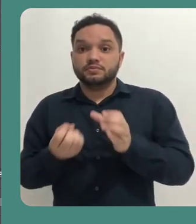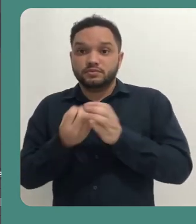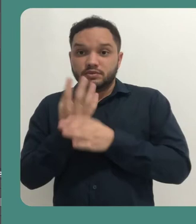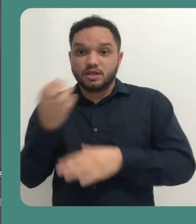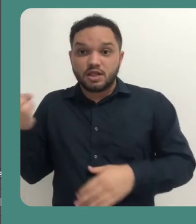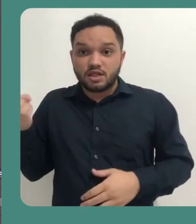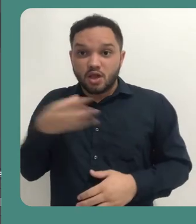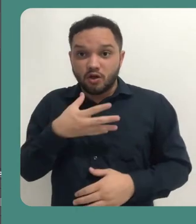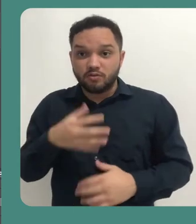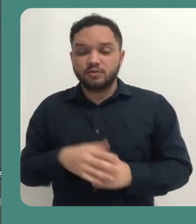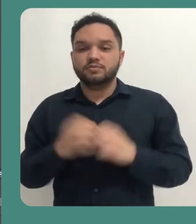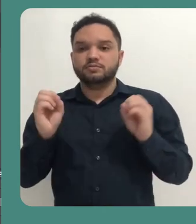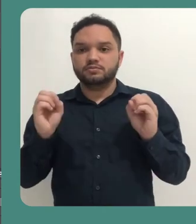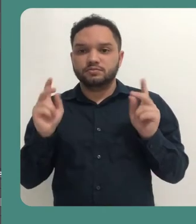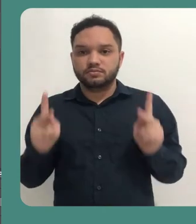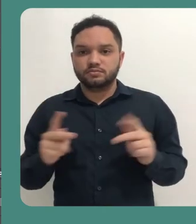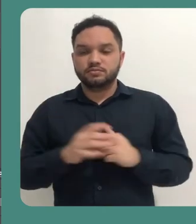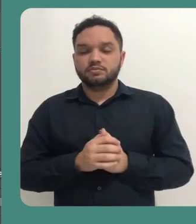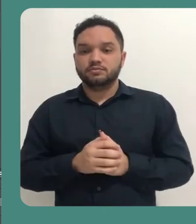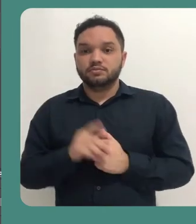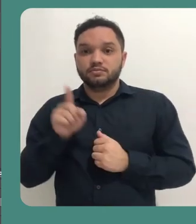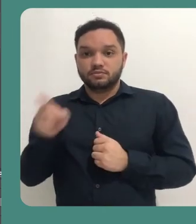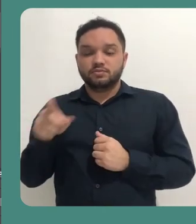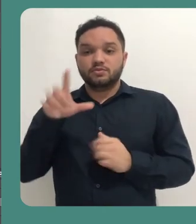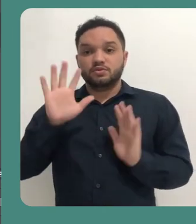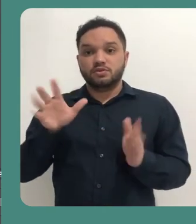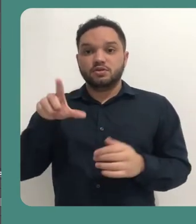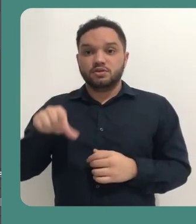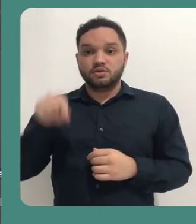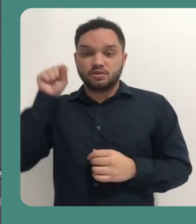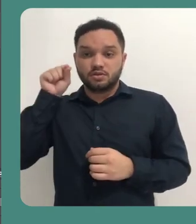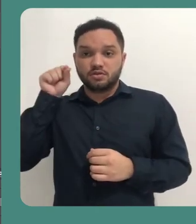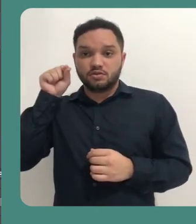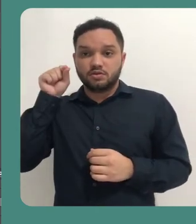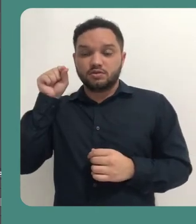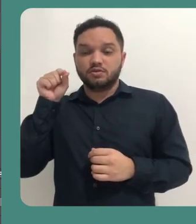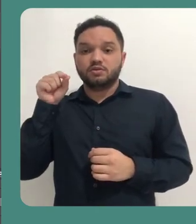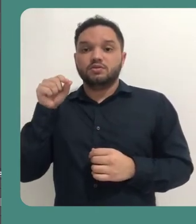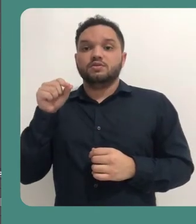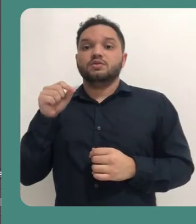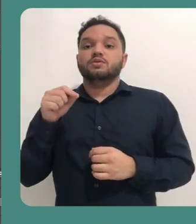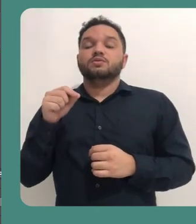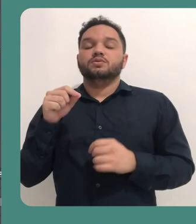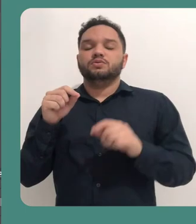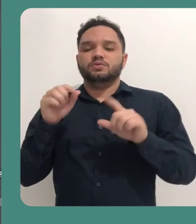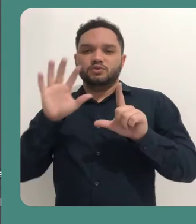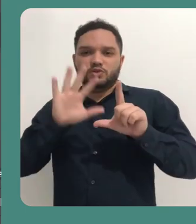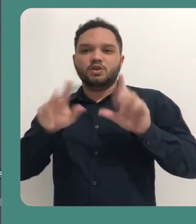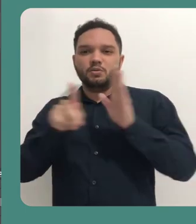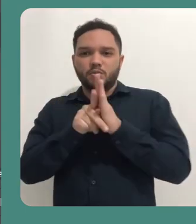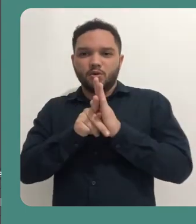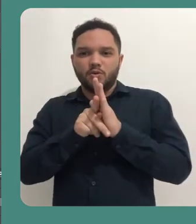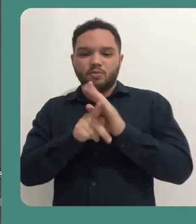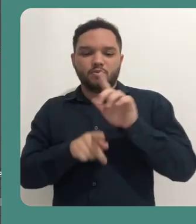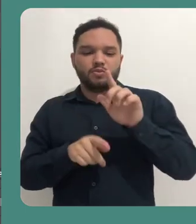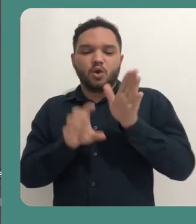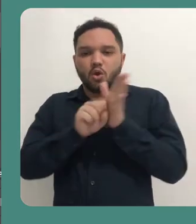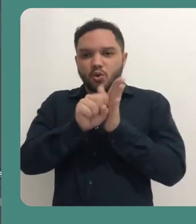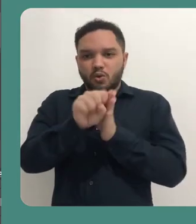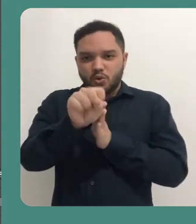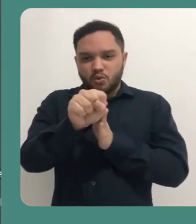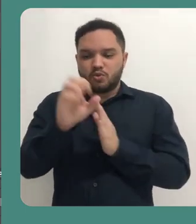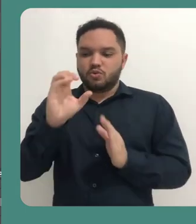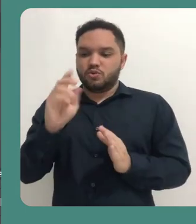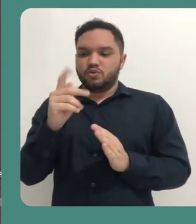Vou em criar nova, ok. E aqui ele já selecionou a janela do Google Chrome. Caso não tenha sido